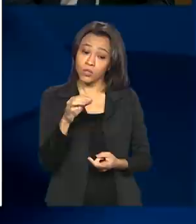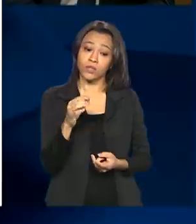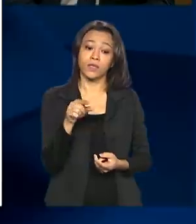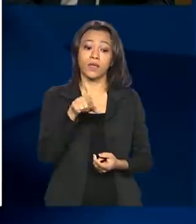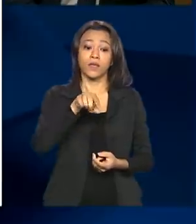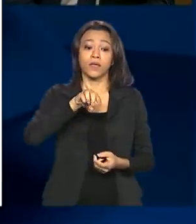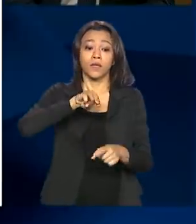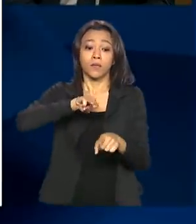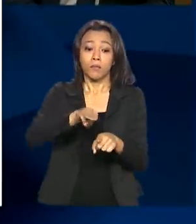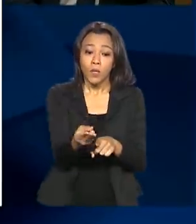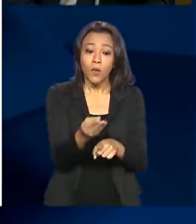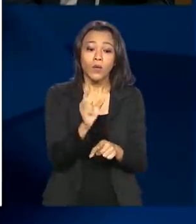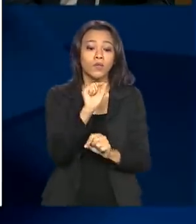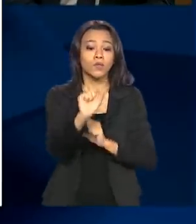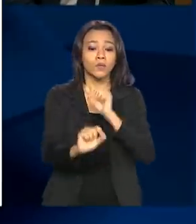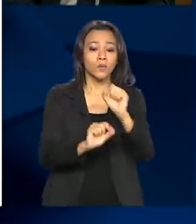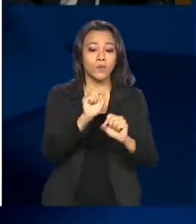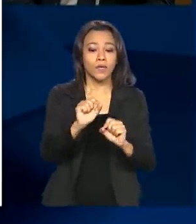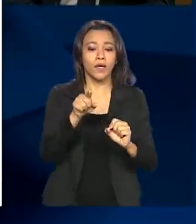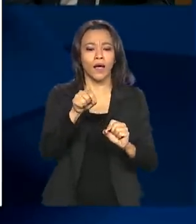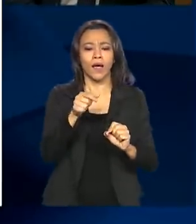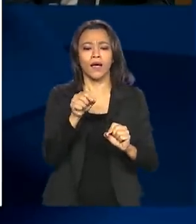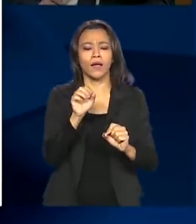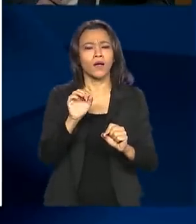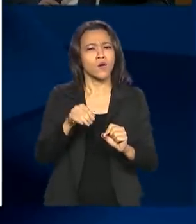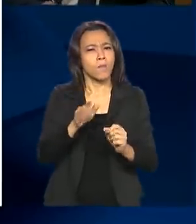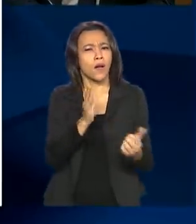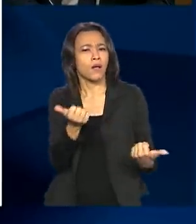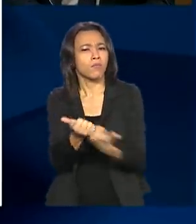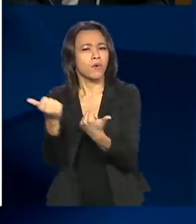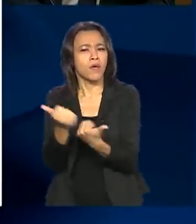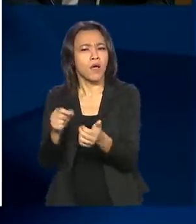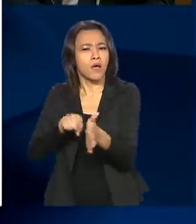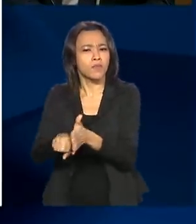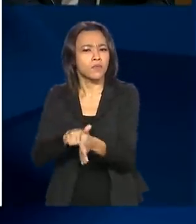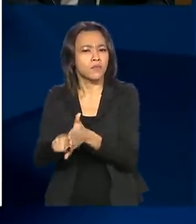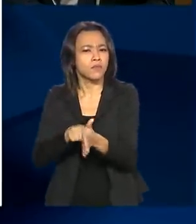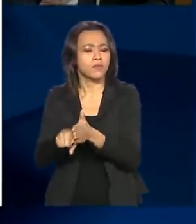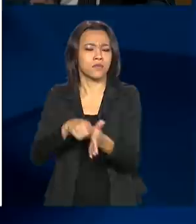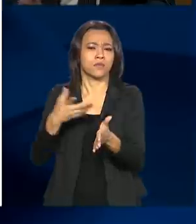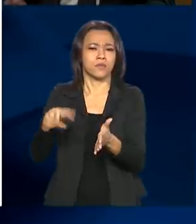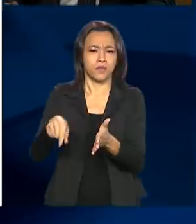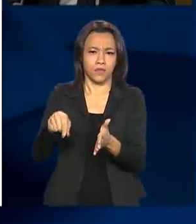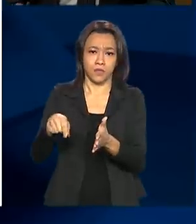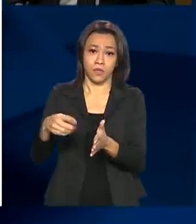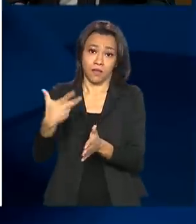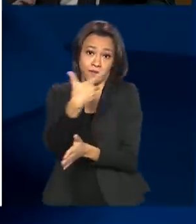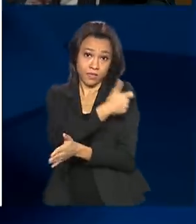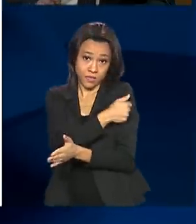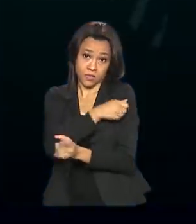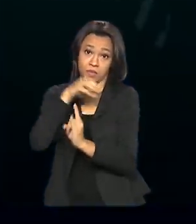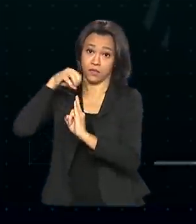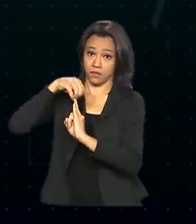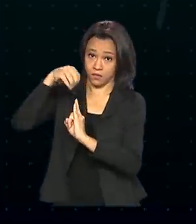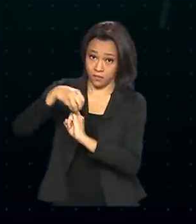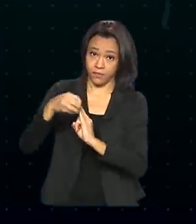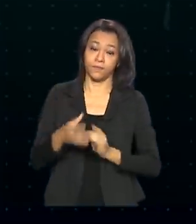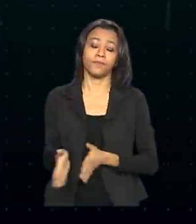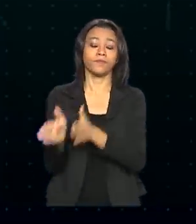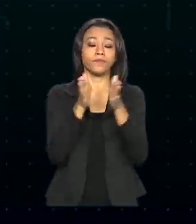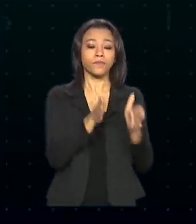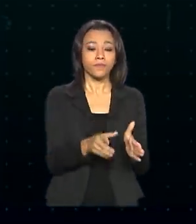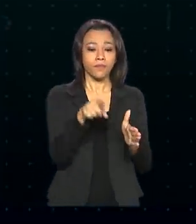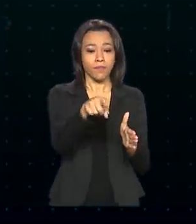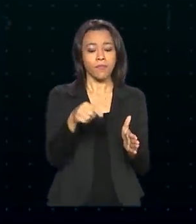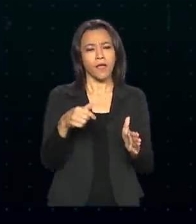correntes necessárias ao processamento final da vacina por biomanguinhos, Fundação Oswaldo Cruz. Para atuar no